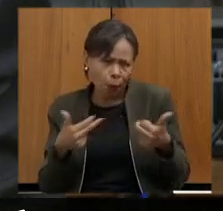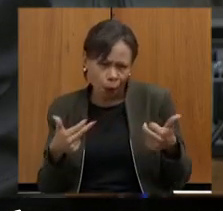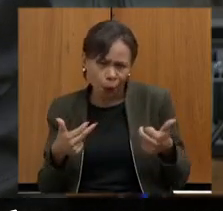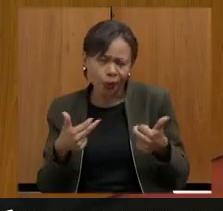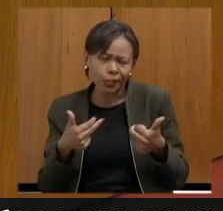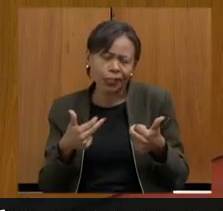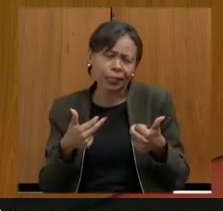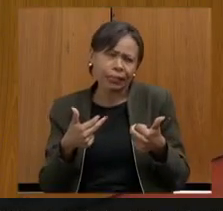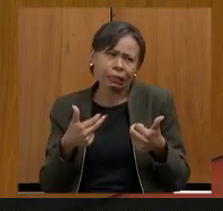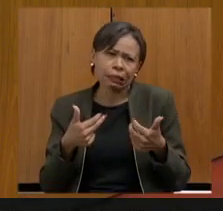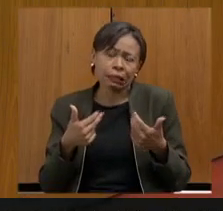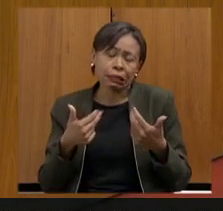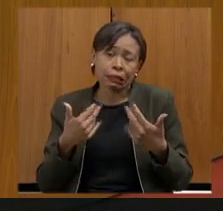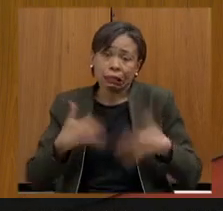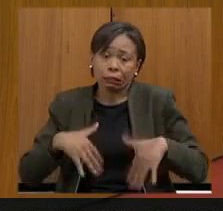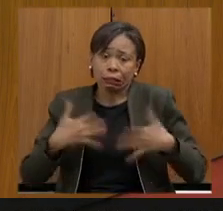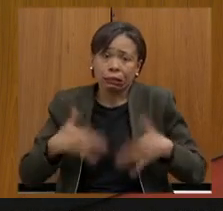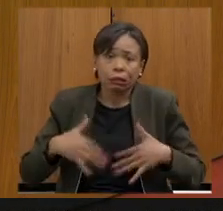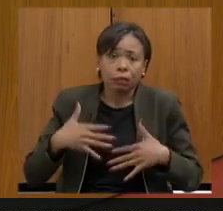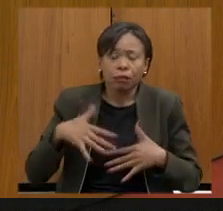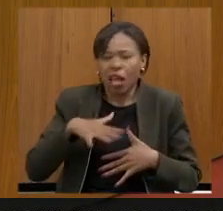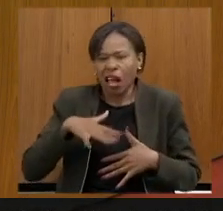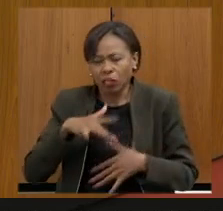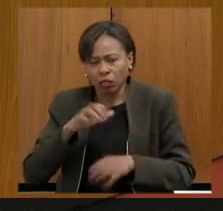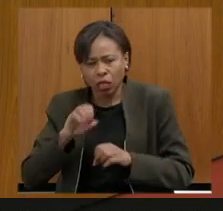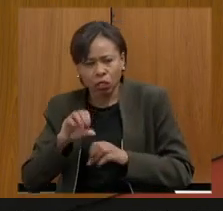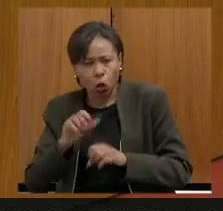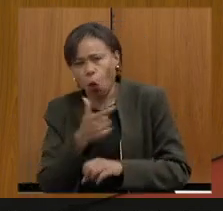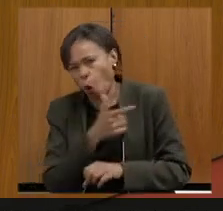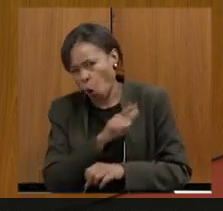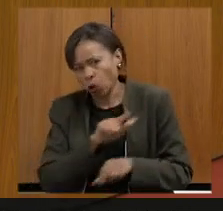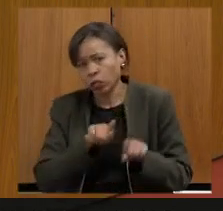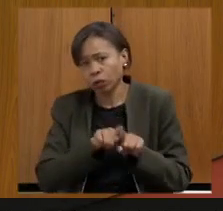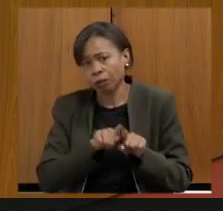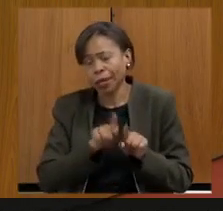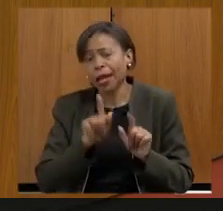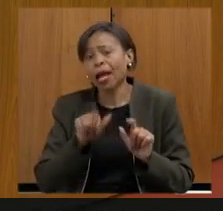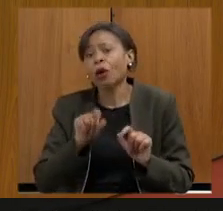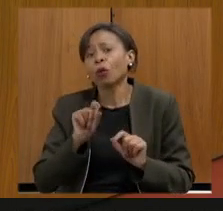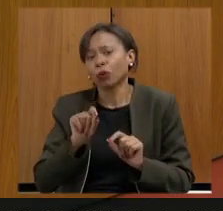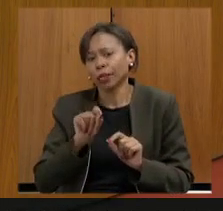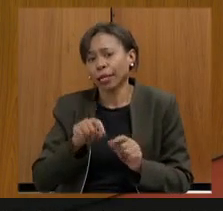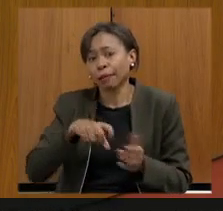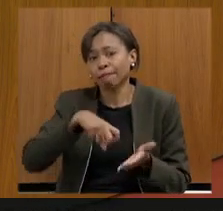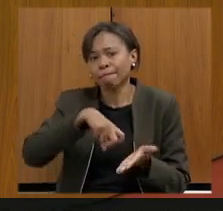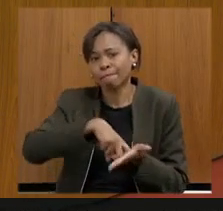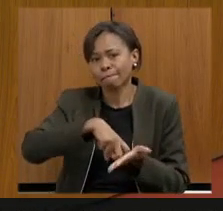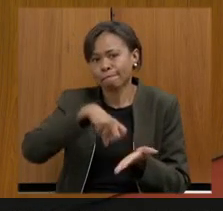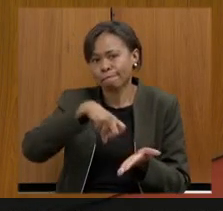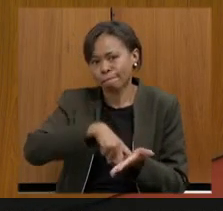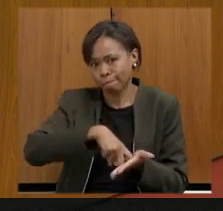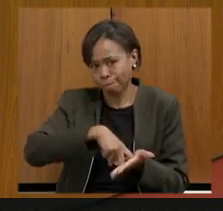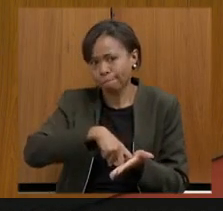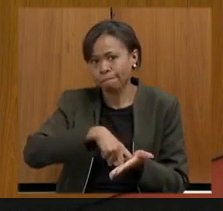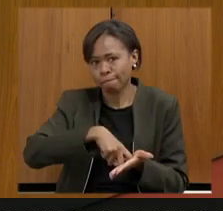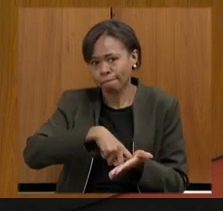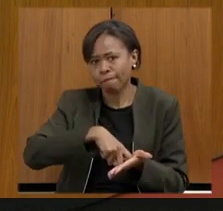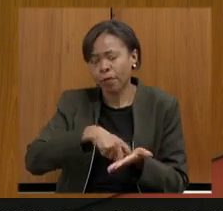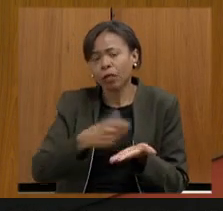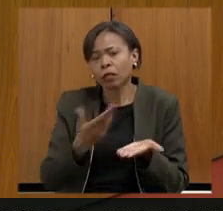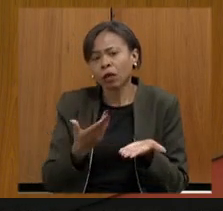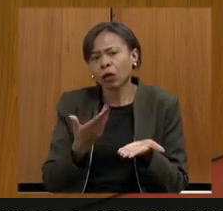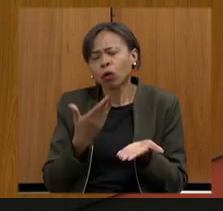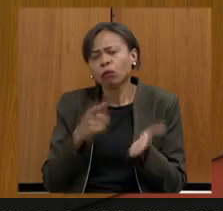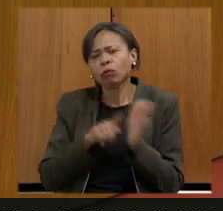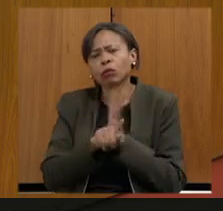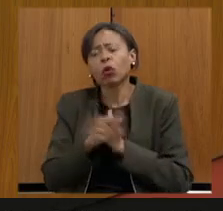qualquer outro tipo de atividade é a penalidade exemplar então eu quero saber quais são essas penalidades